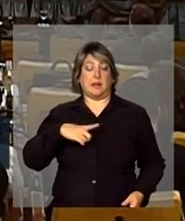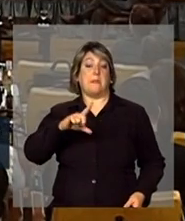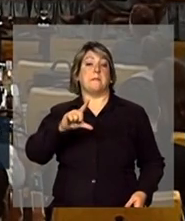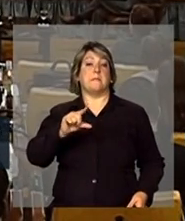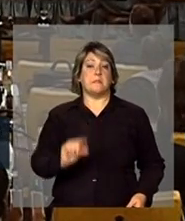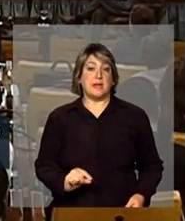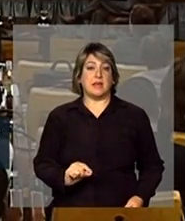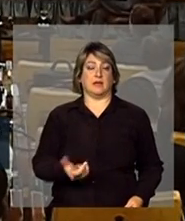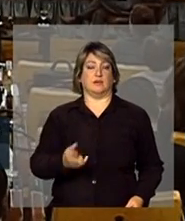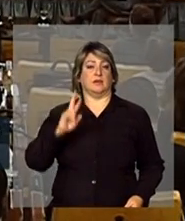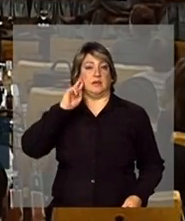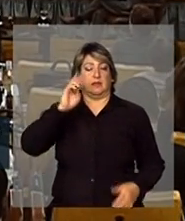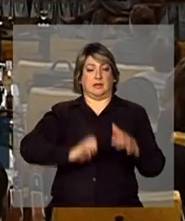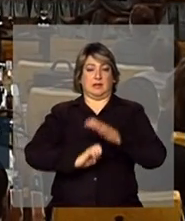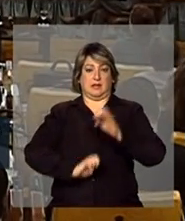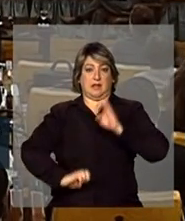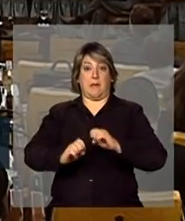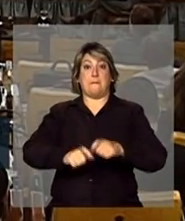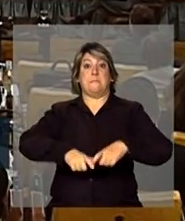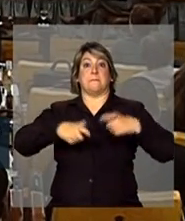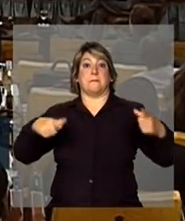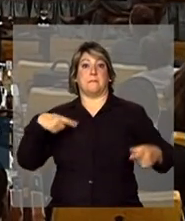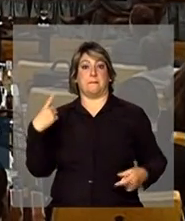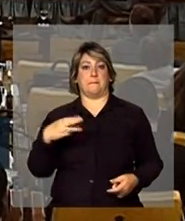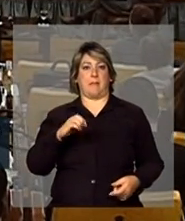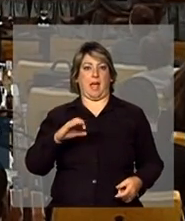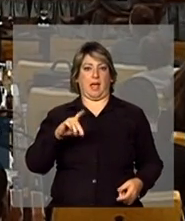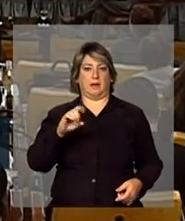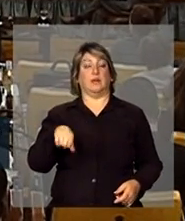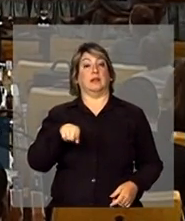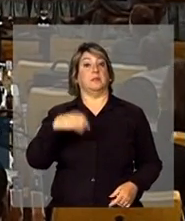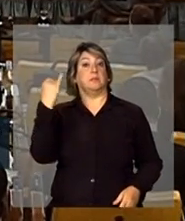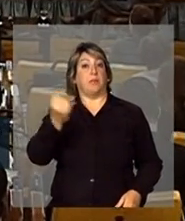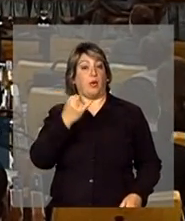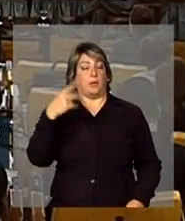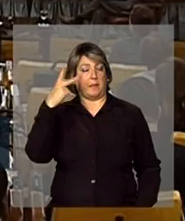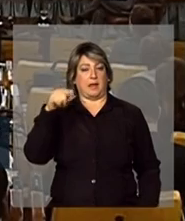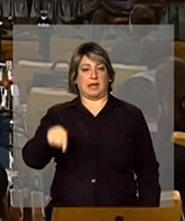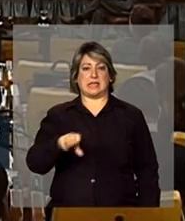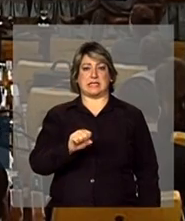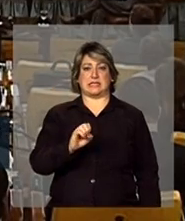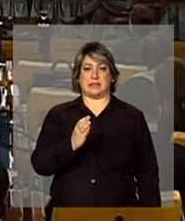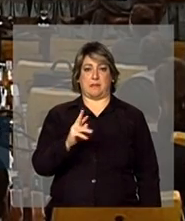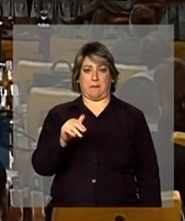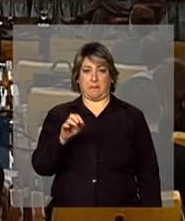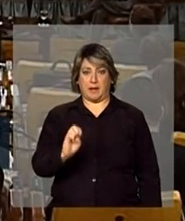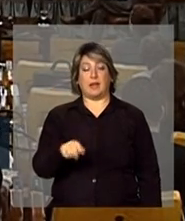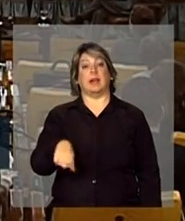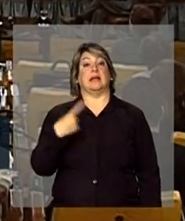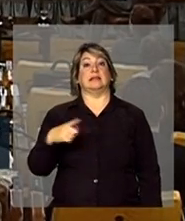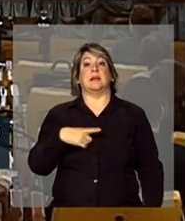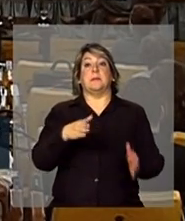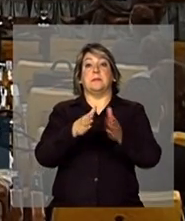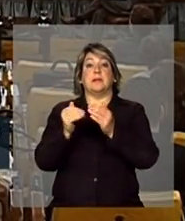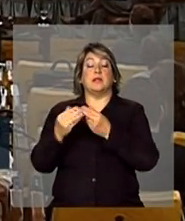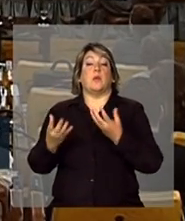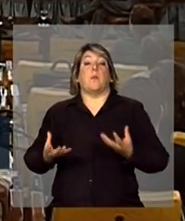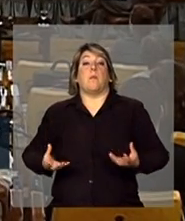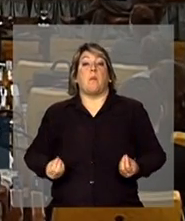relativamente e mais mercado, eles estão, isso é importante para o Sebrae, como uma mensagem, eles estão pedindo muito